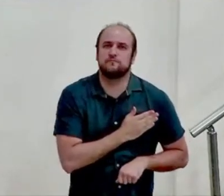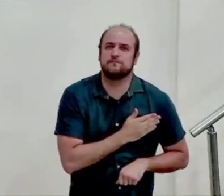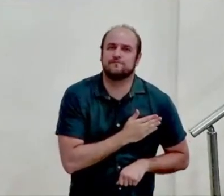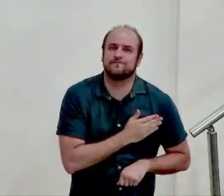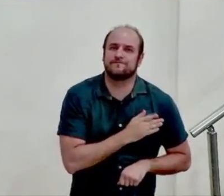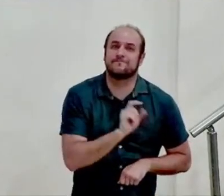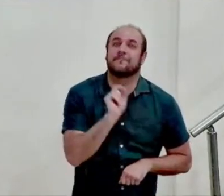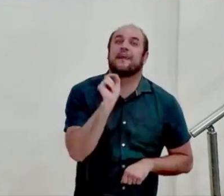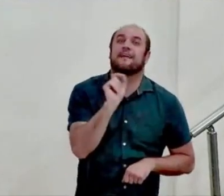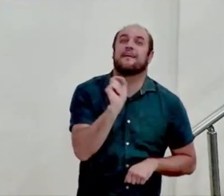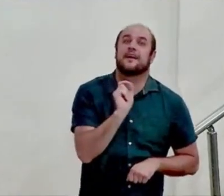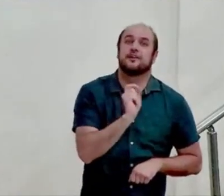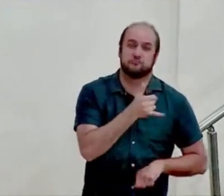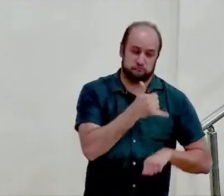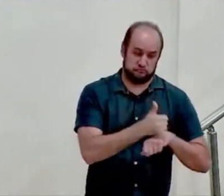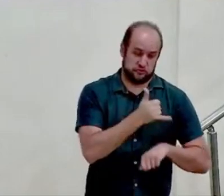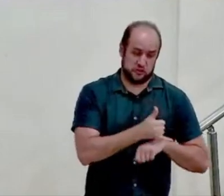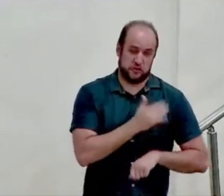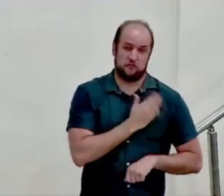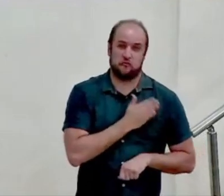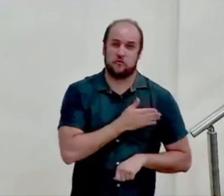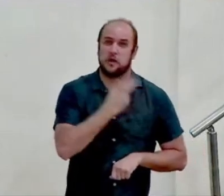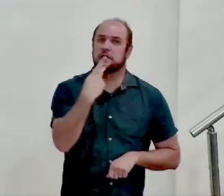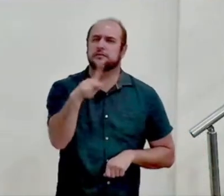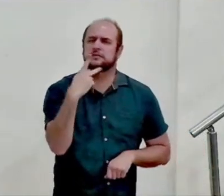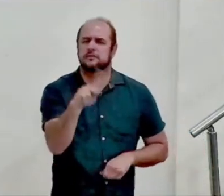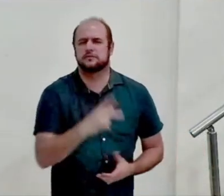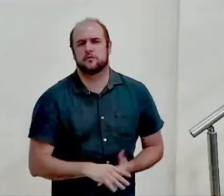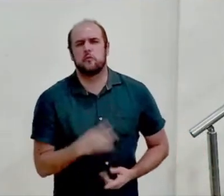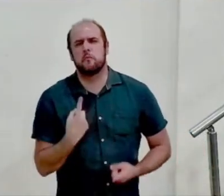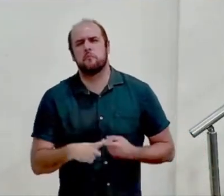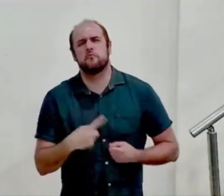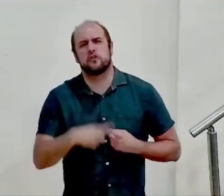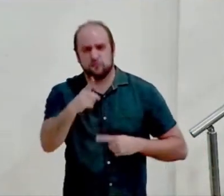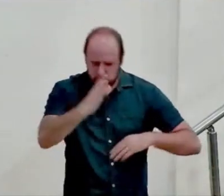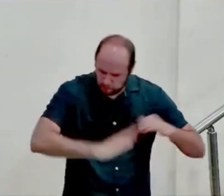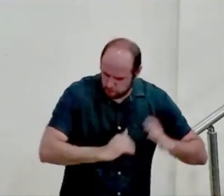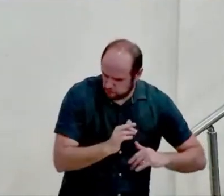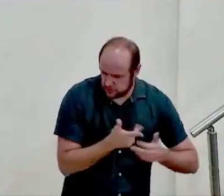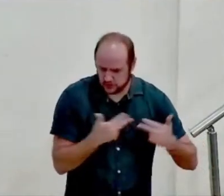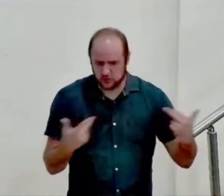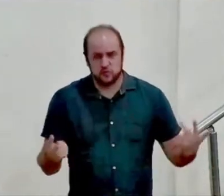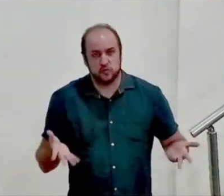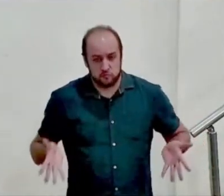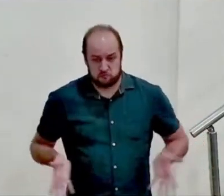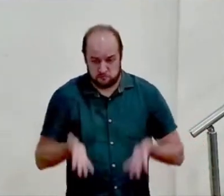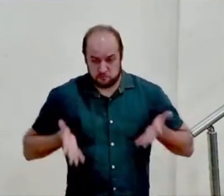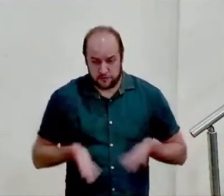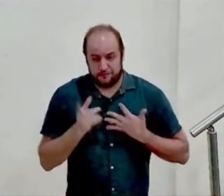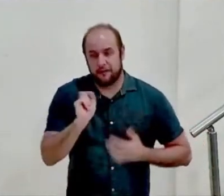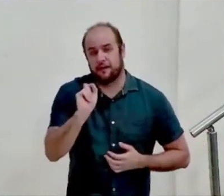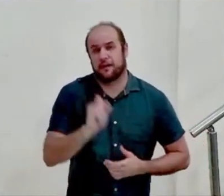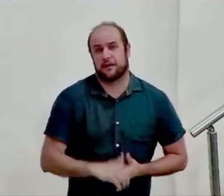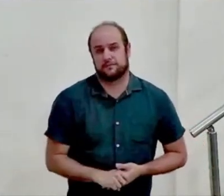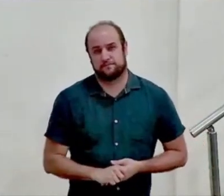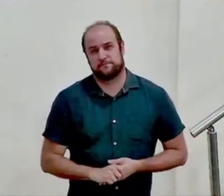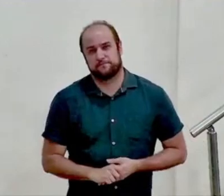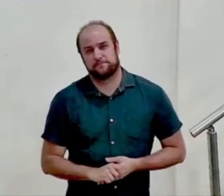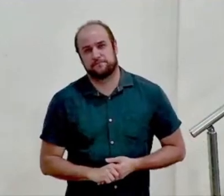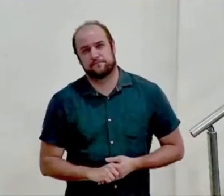quem é o dono do seu coração querido porque que você faz o que você faz o que que te motiva a fazer o que você faz